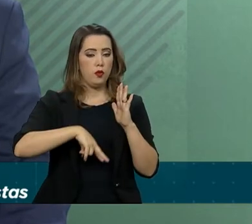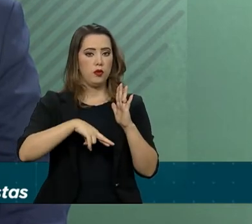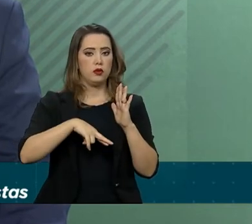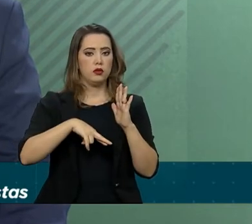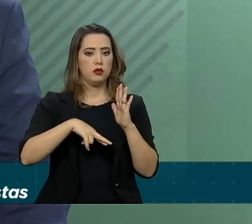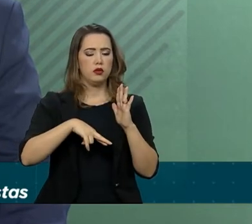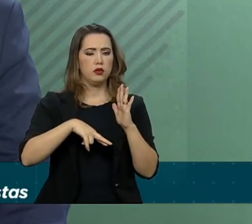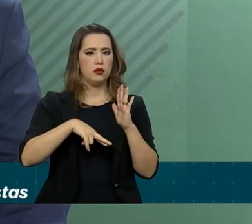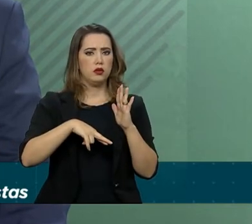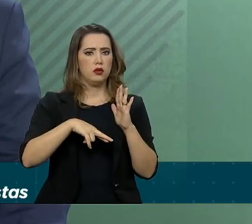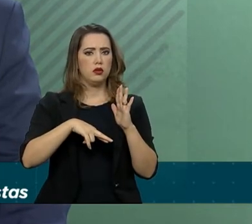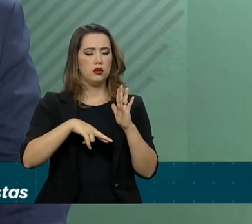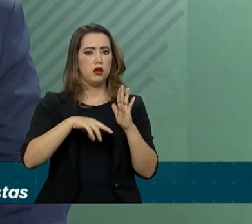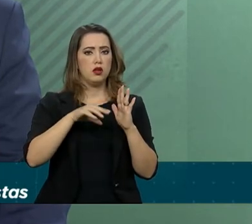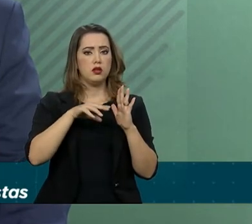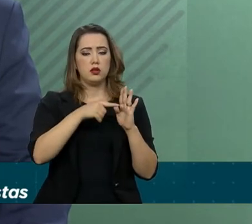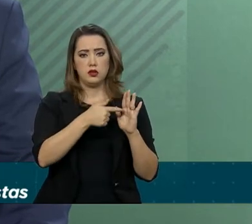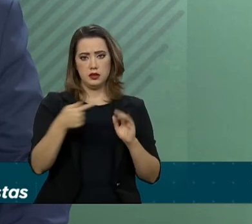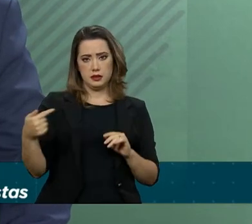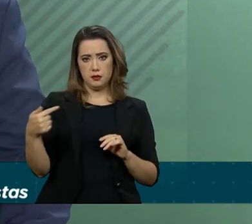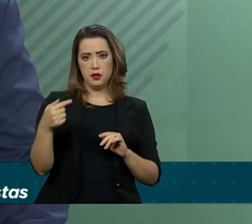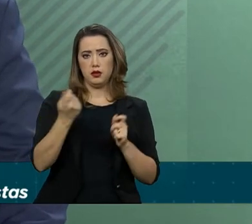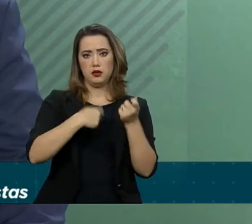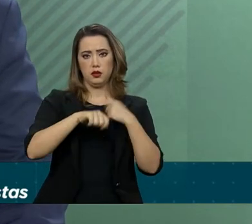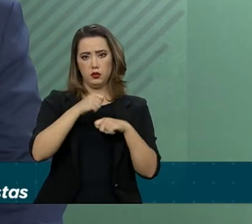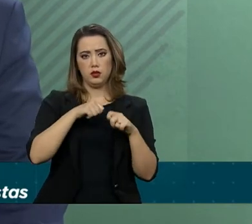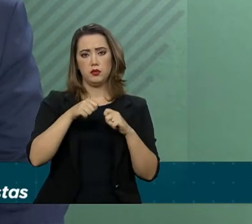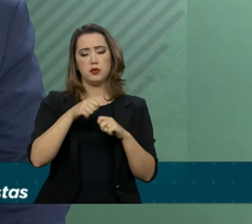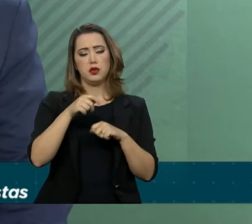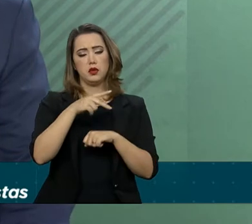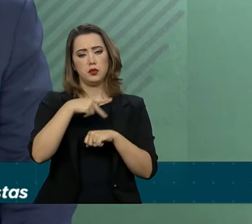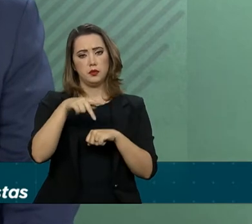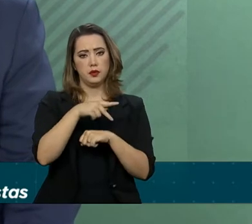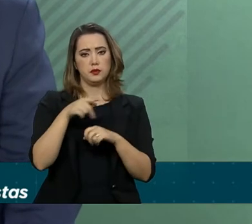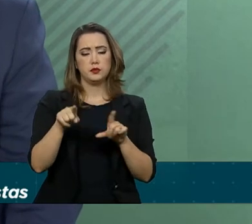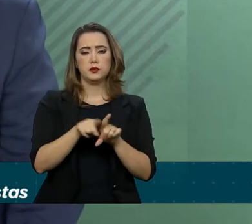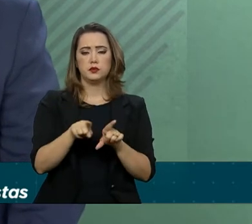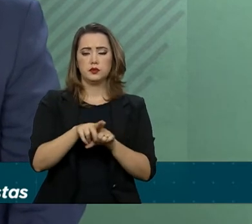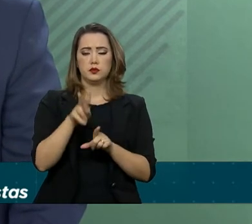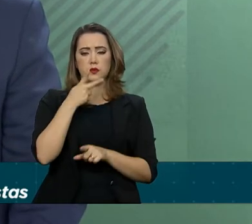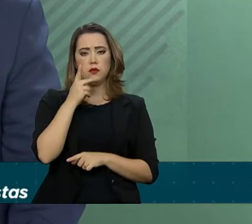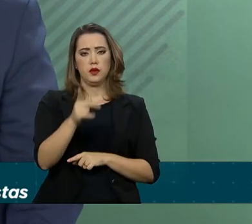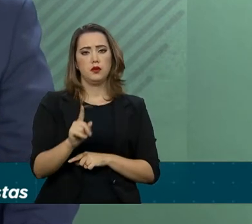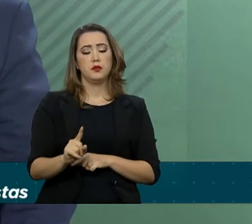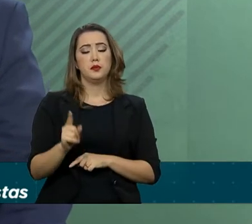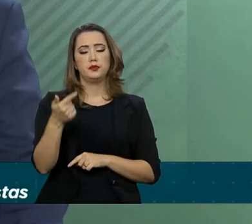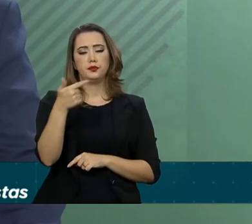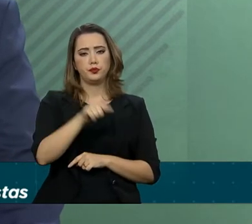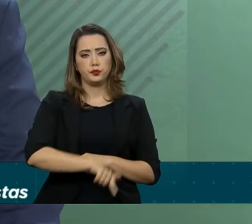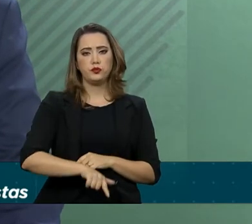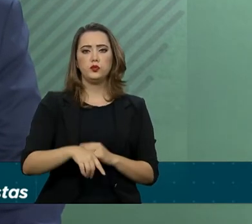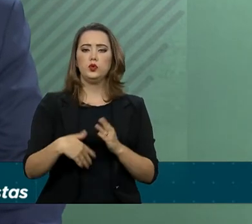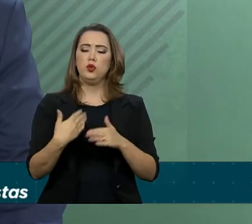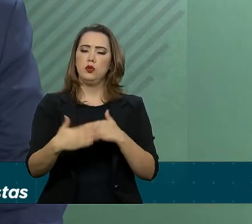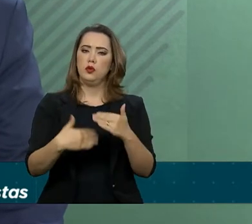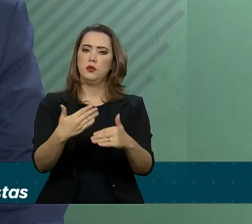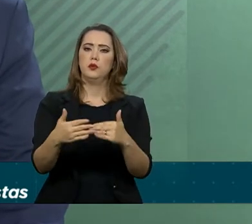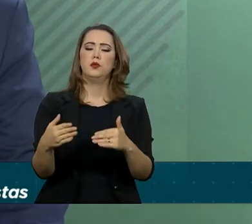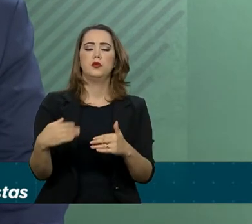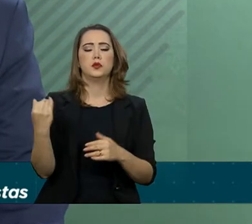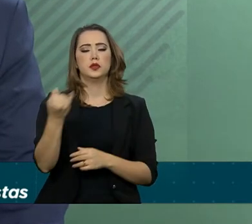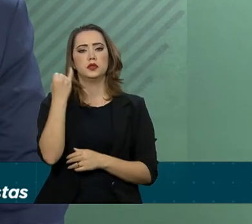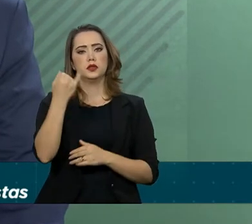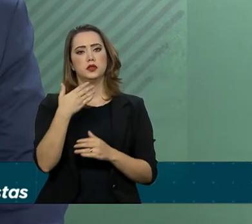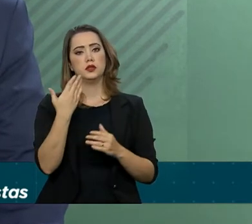da economia do país e foi enfatizado, uma vez mais, a tramitação da nova